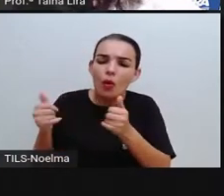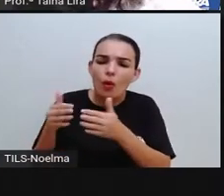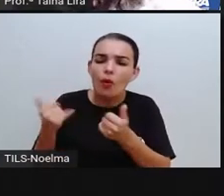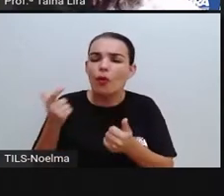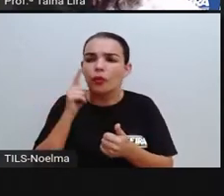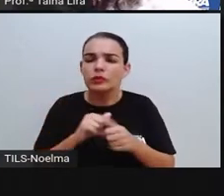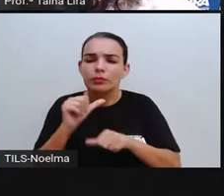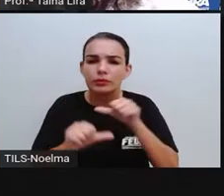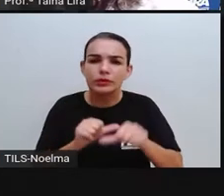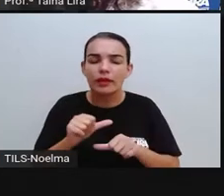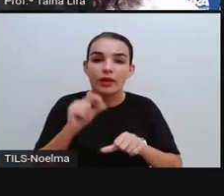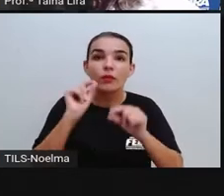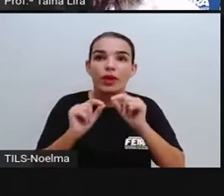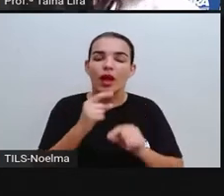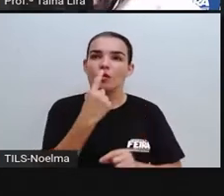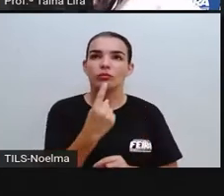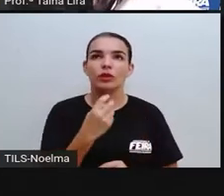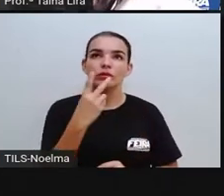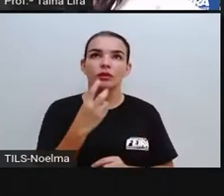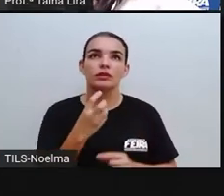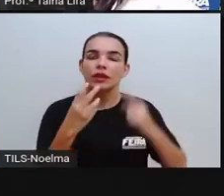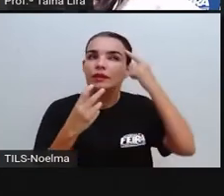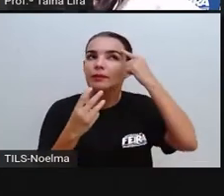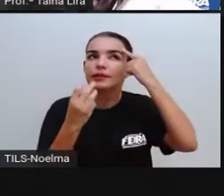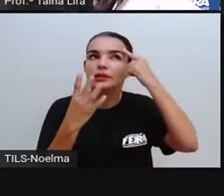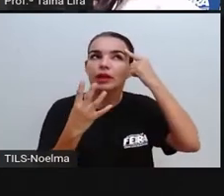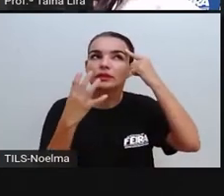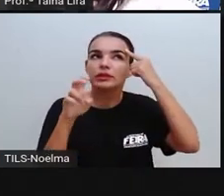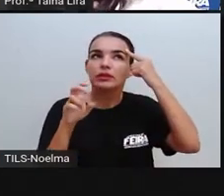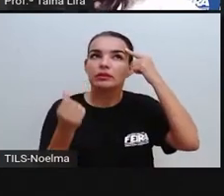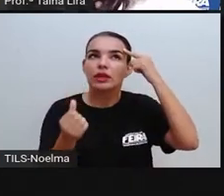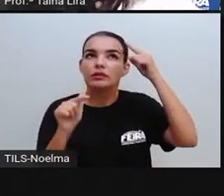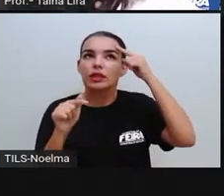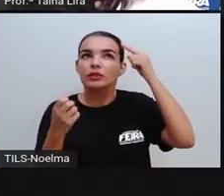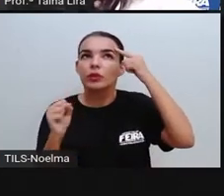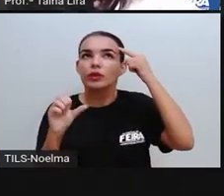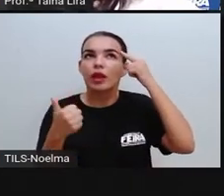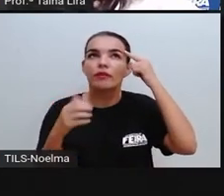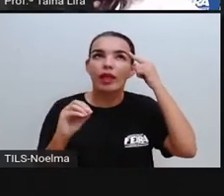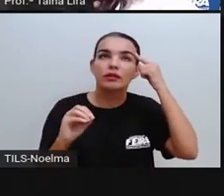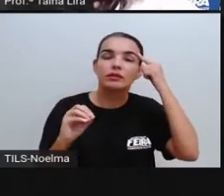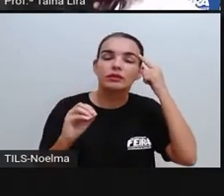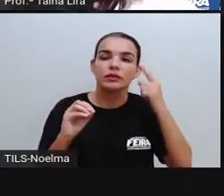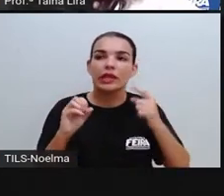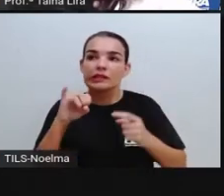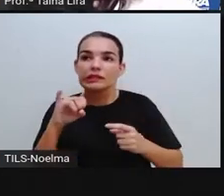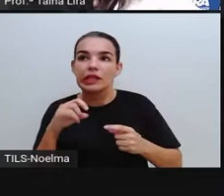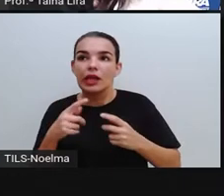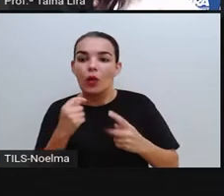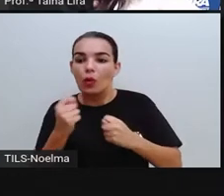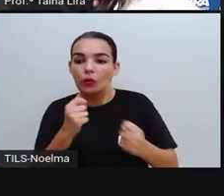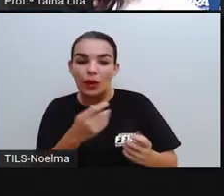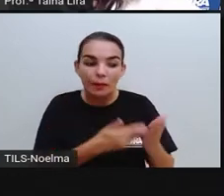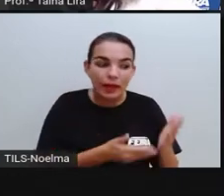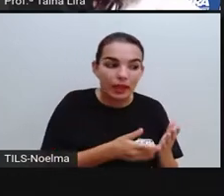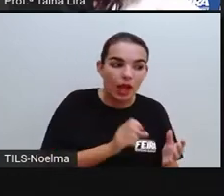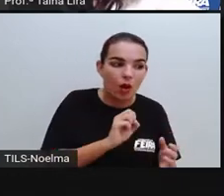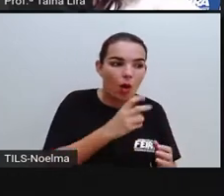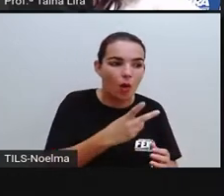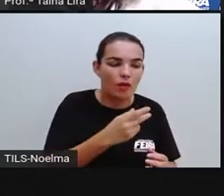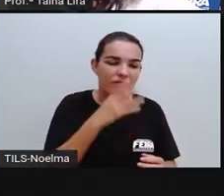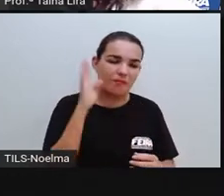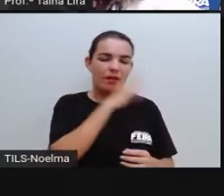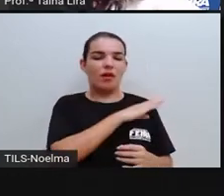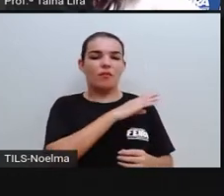diante de uma situação em que podia perder o controle ou magoar alguém. Contando até 10,